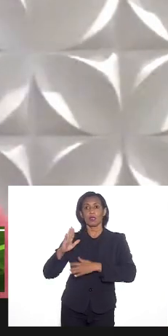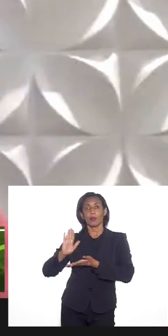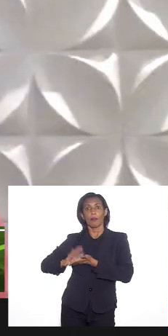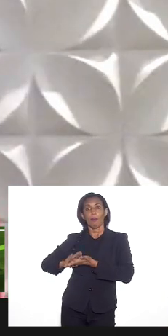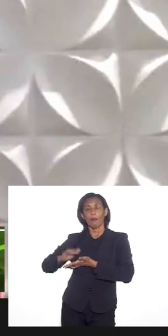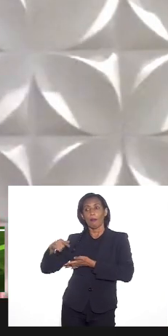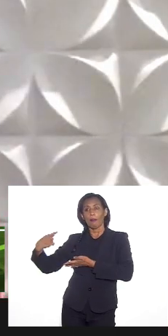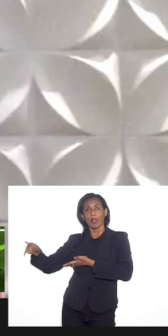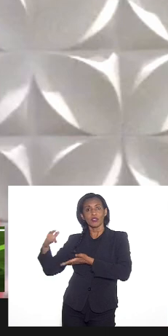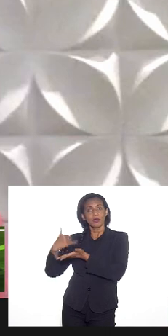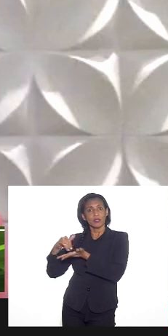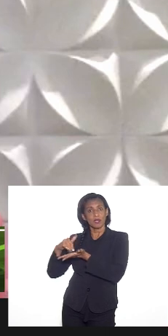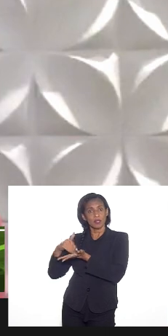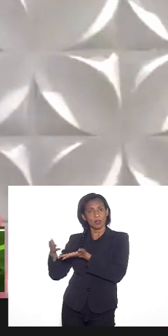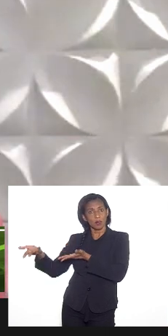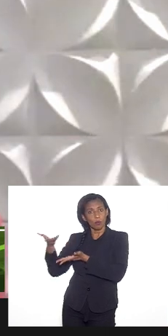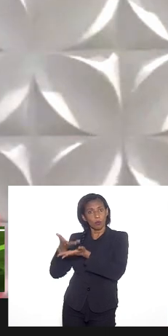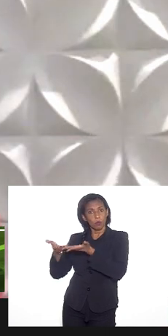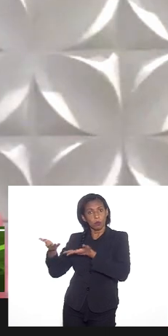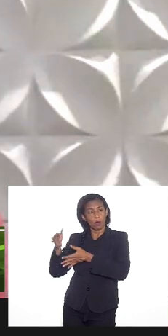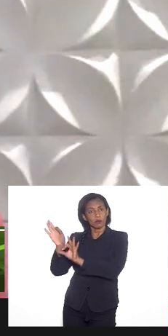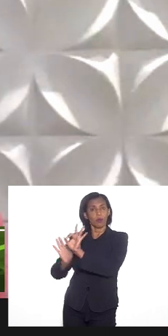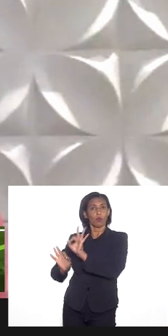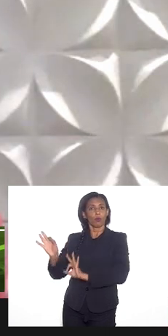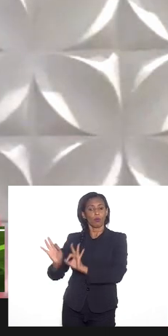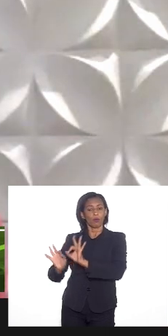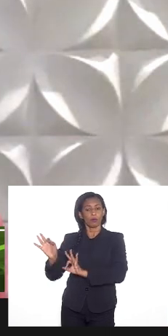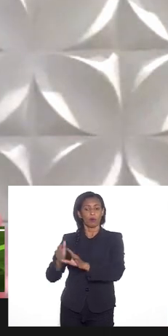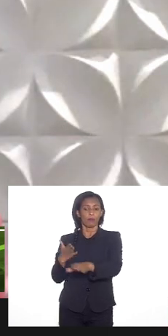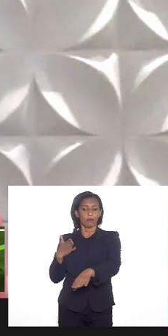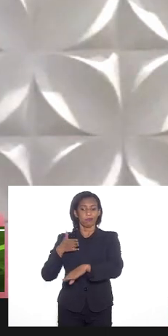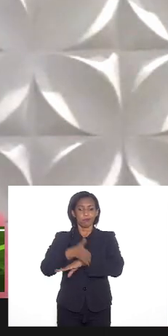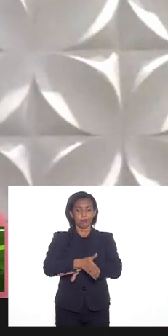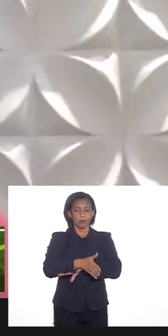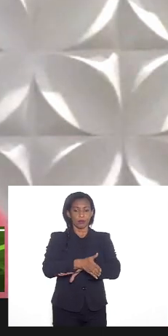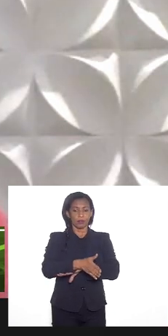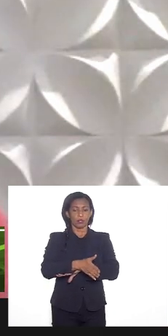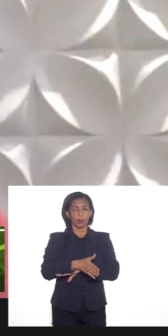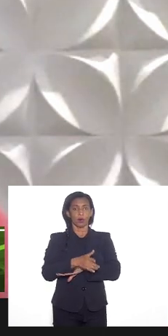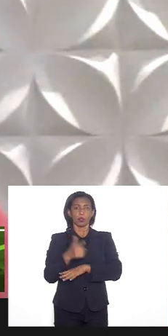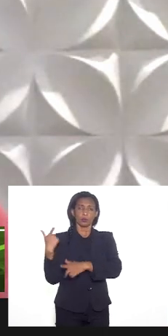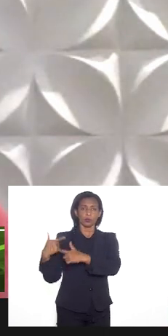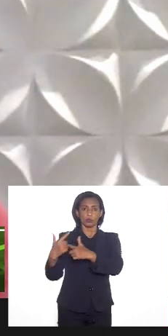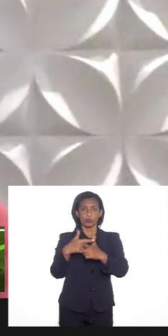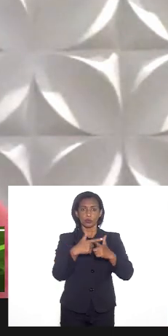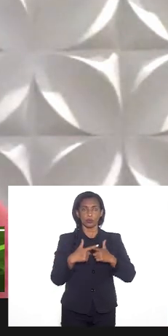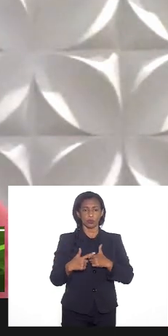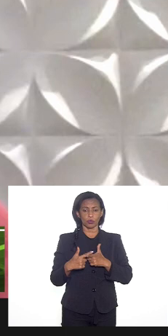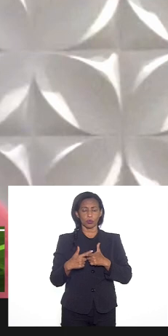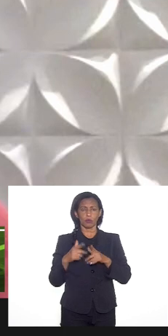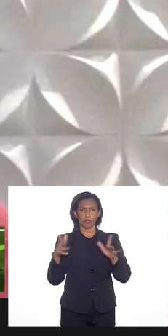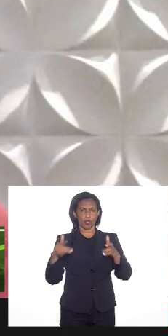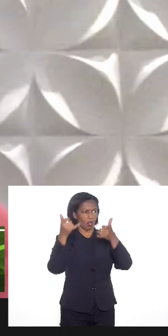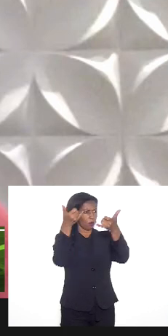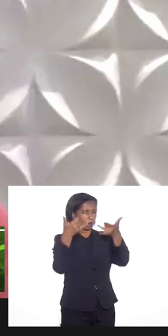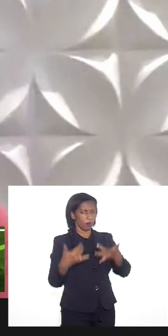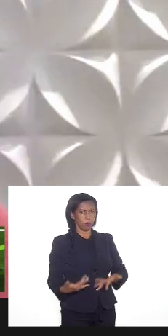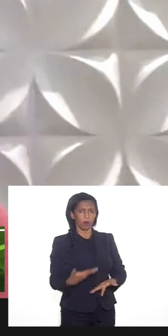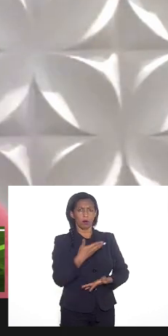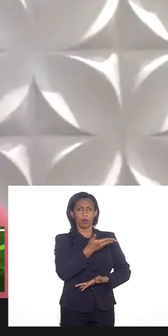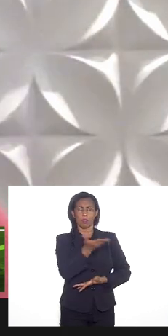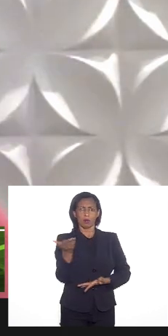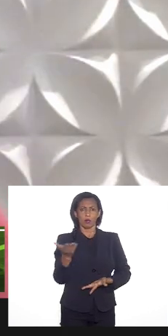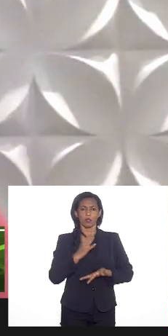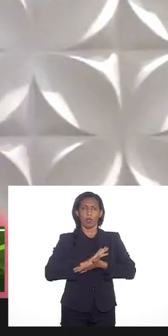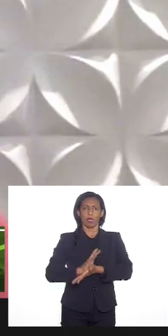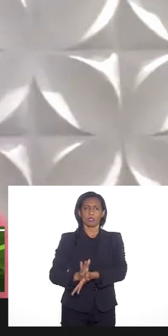subsecretaria essa organização para enfrentar os casos muito bem colocados pelo senhor sobre